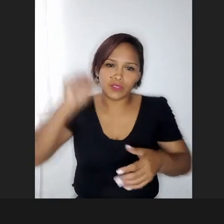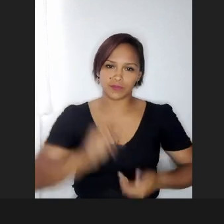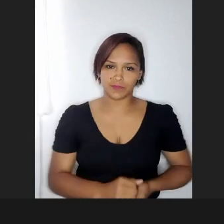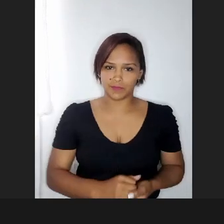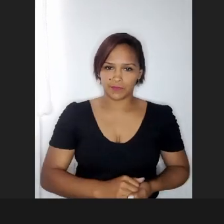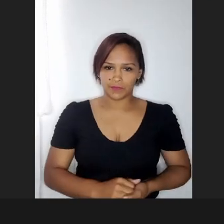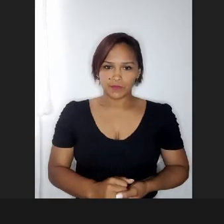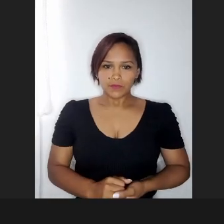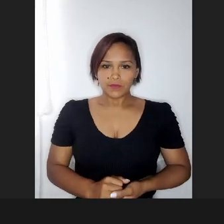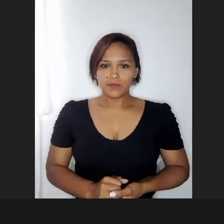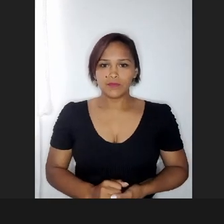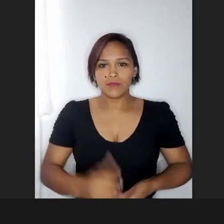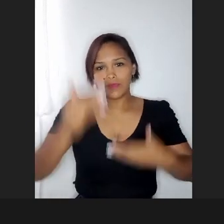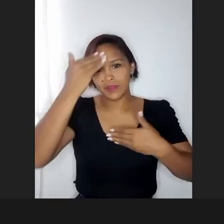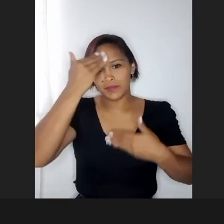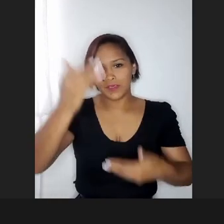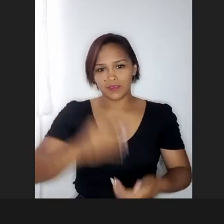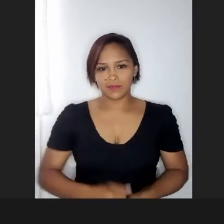obrigada.